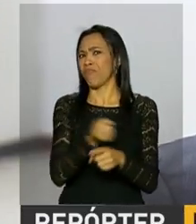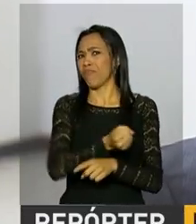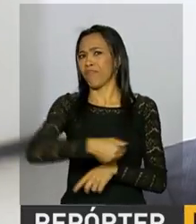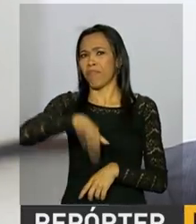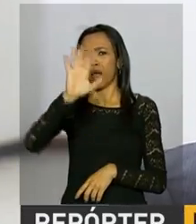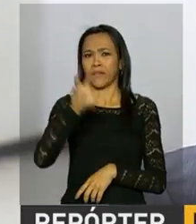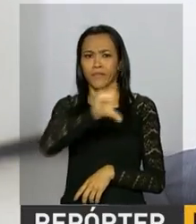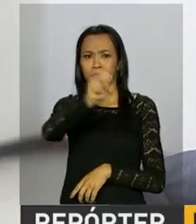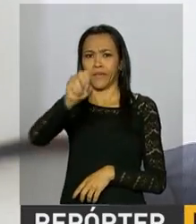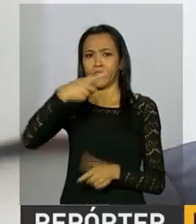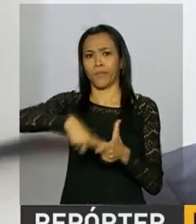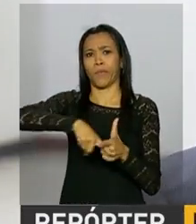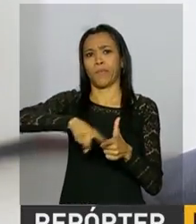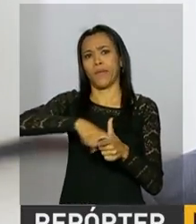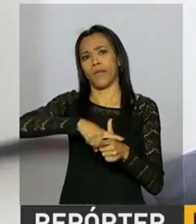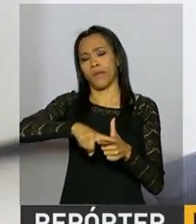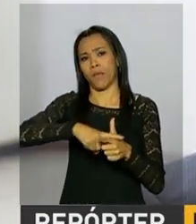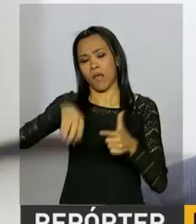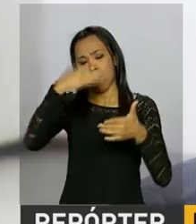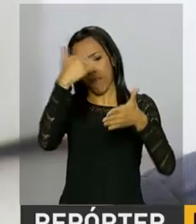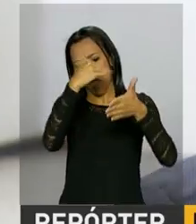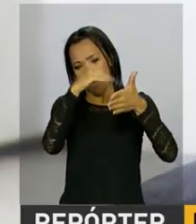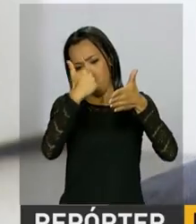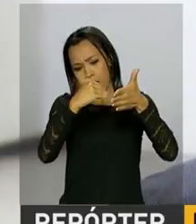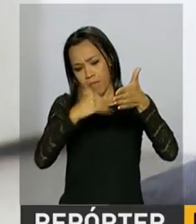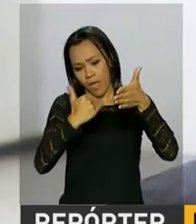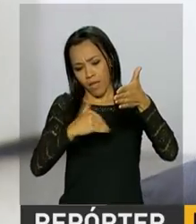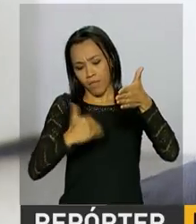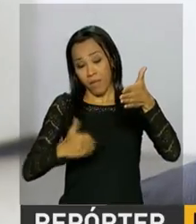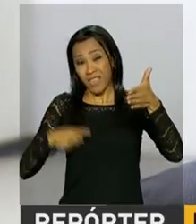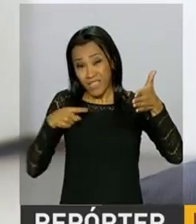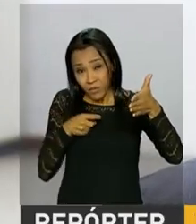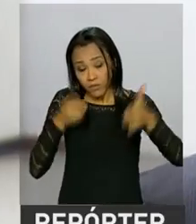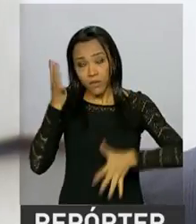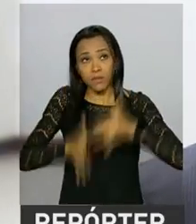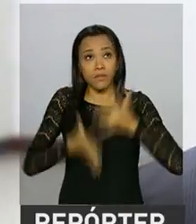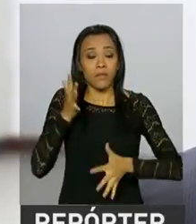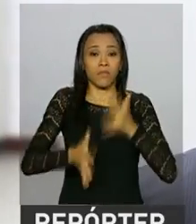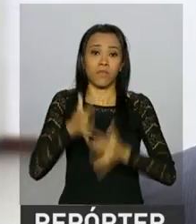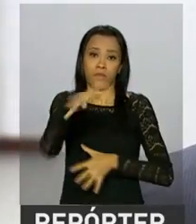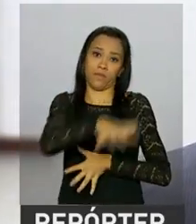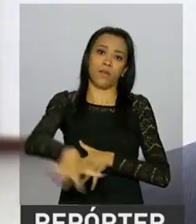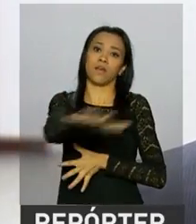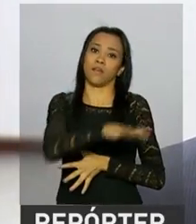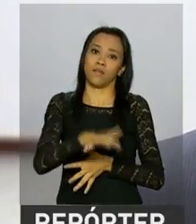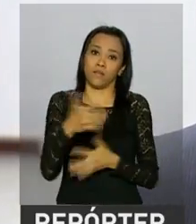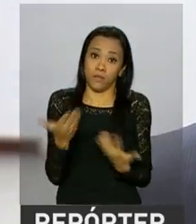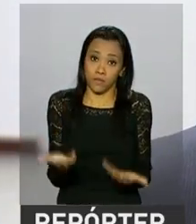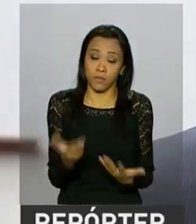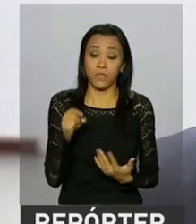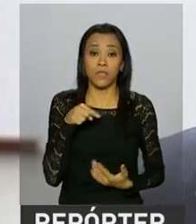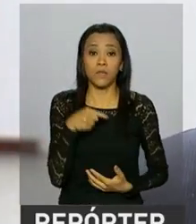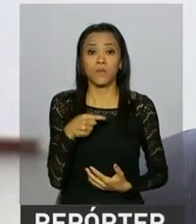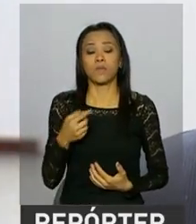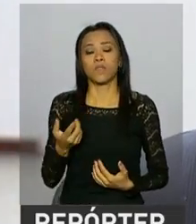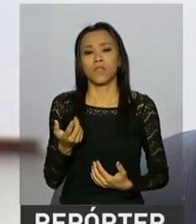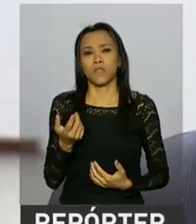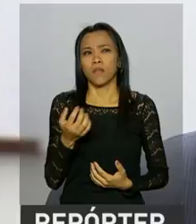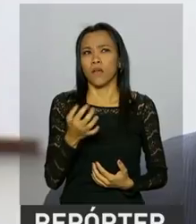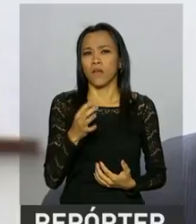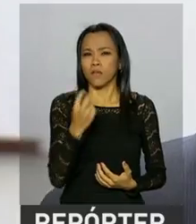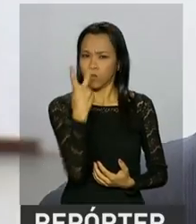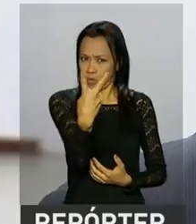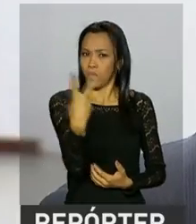problemas que foram elencados pelo setor produtivo e que amarravam o desenvolvimento do setor. Então isso dá uma média de dois